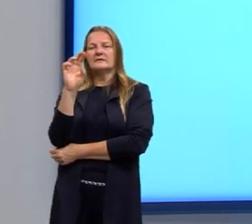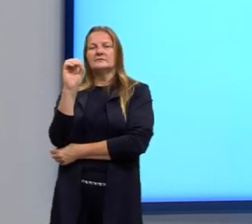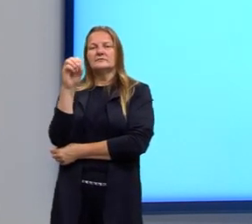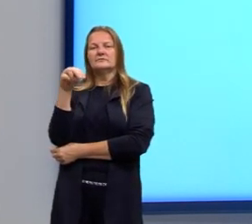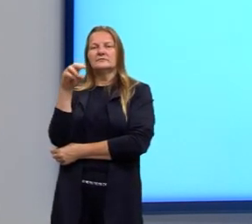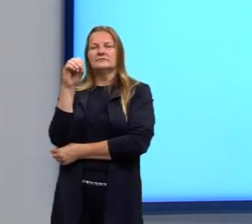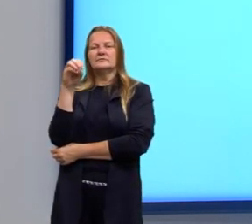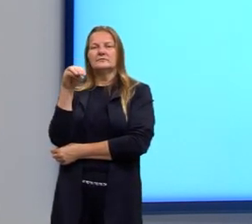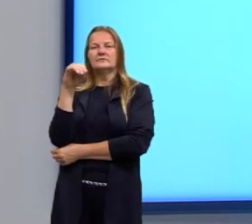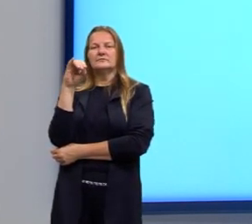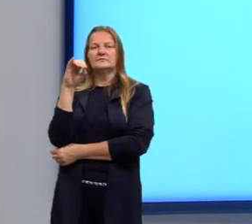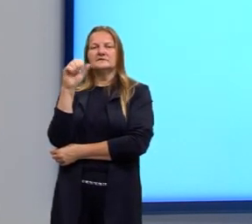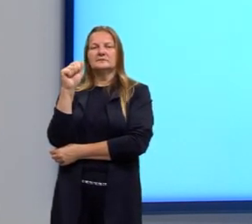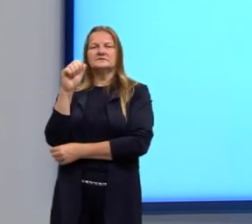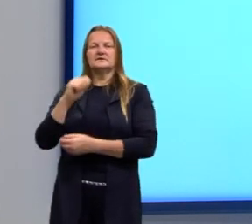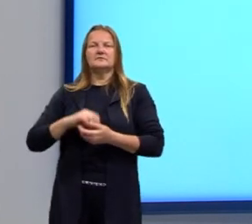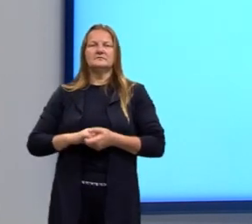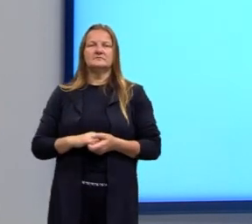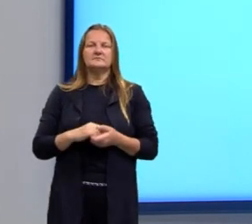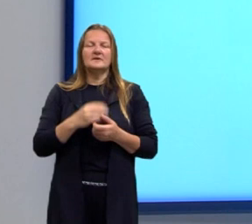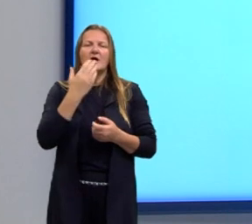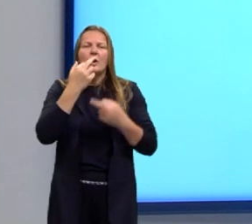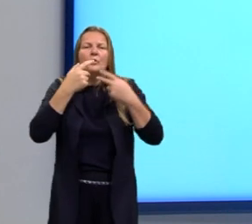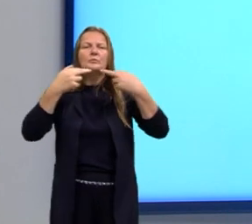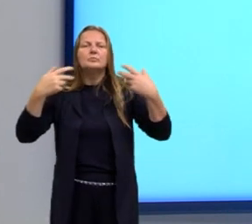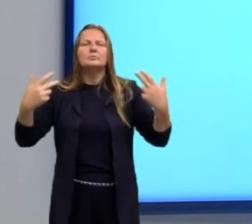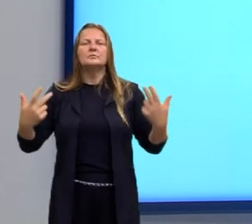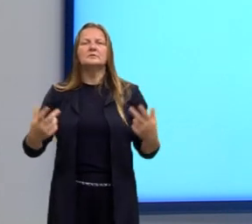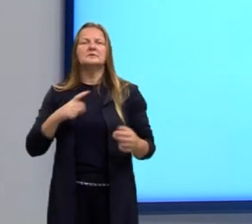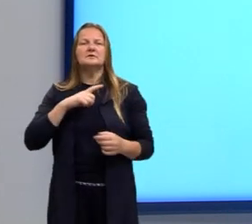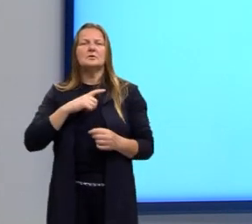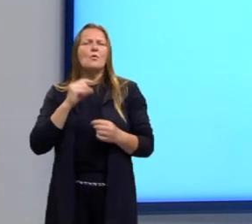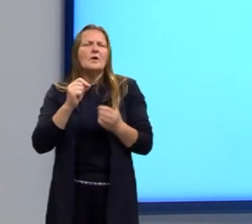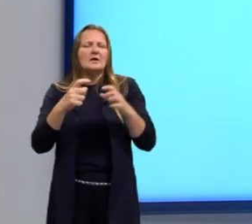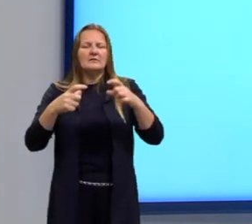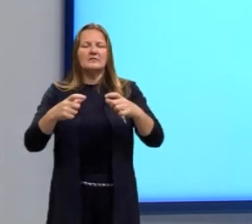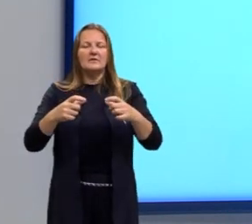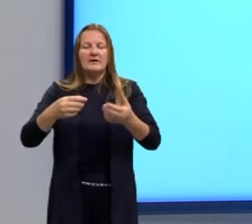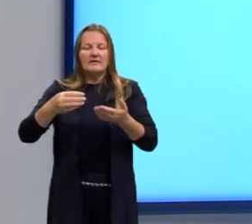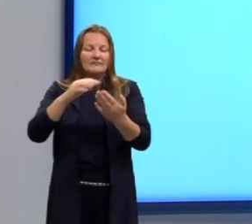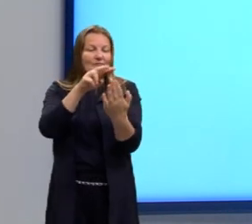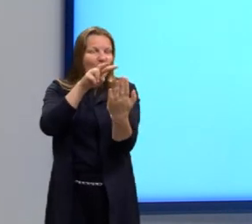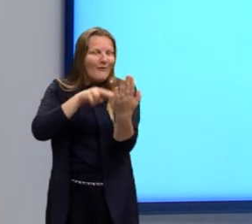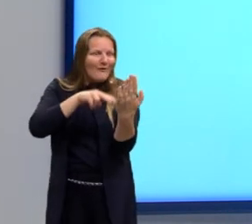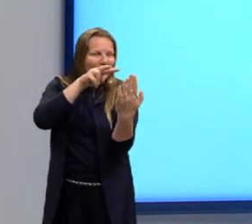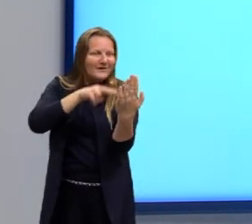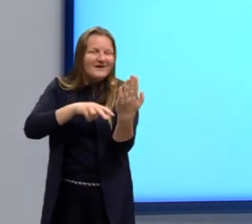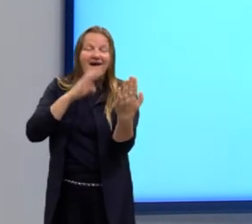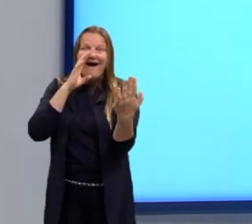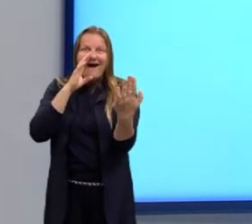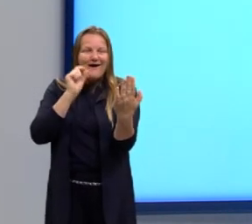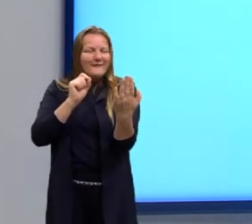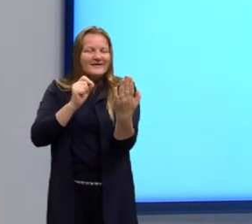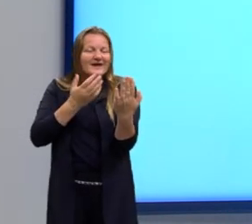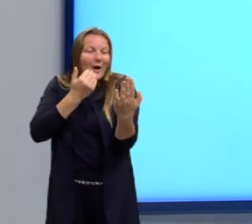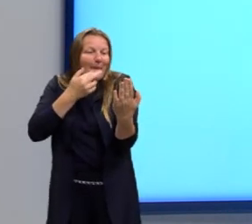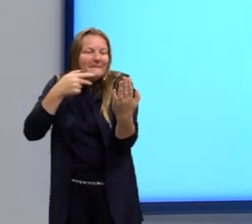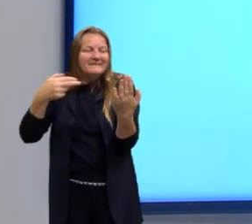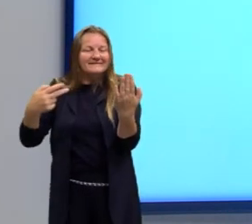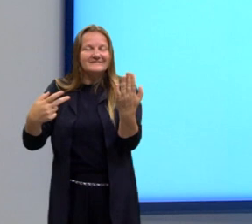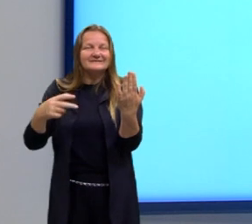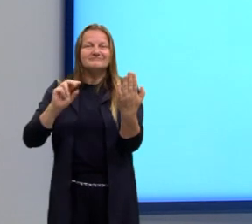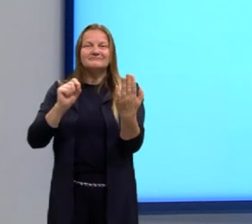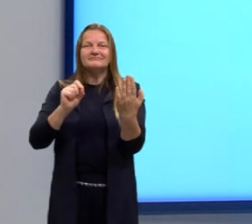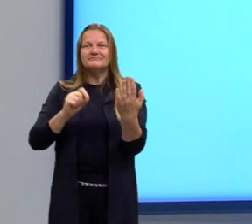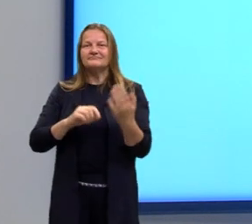um prato e falar sobre aquele prato e simples. Não. Aqui, no ano